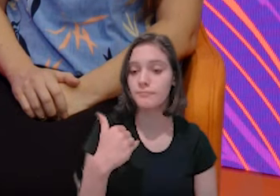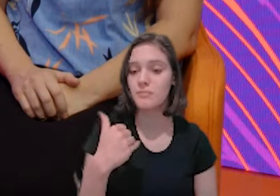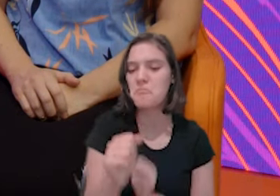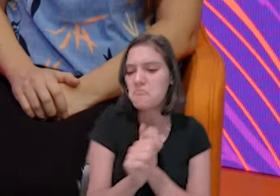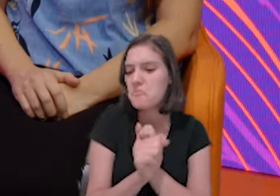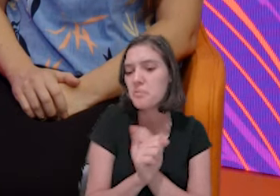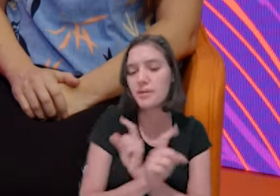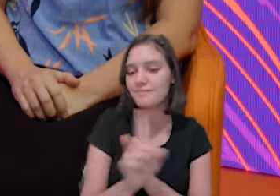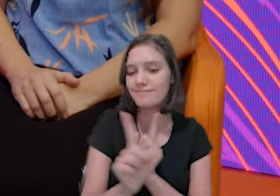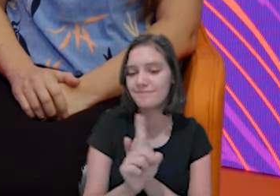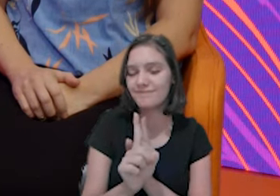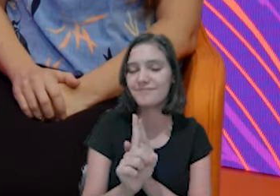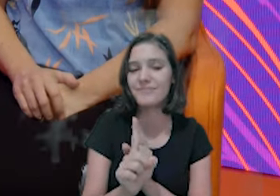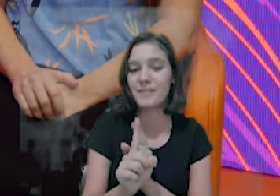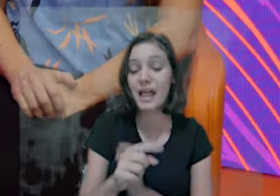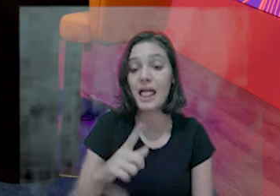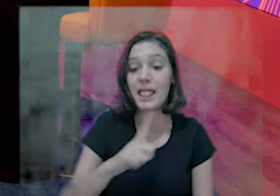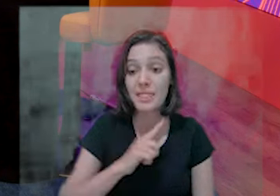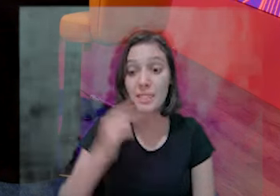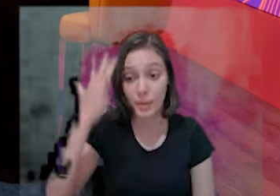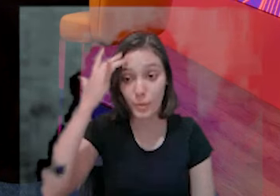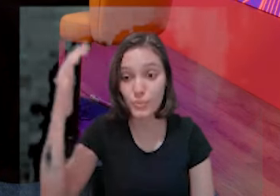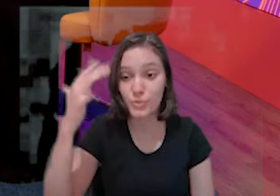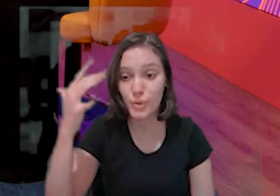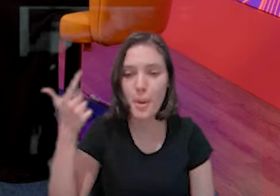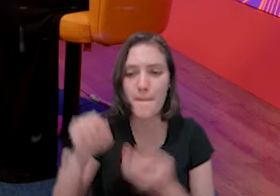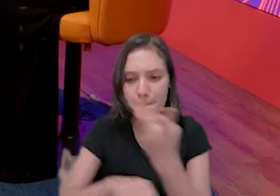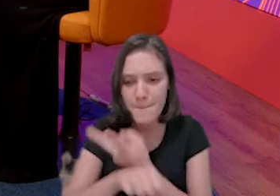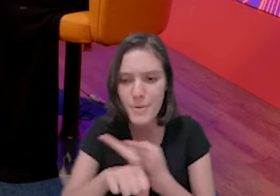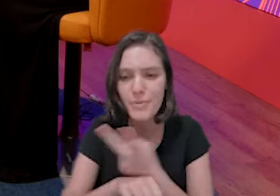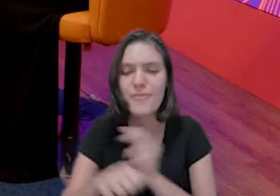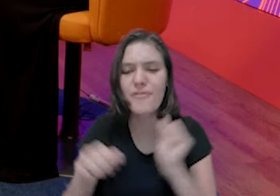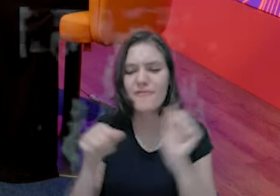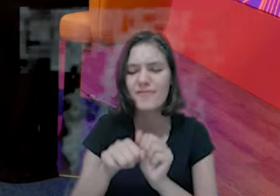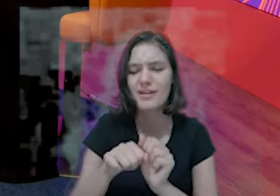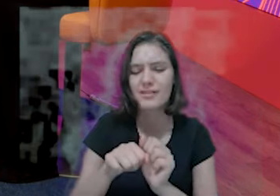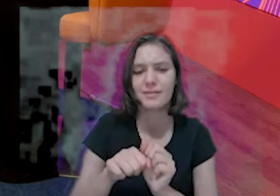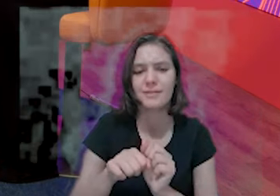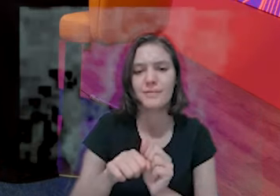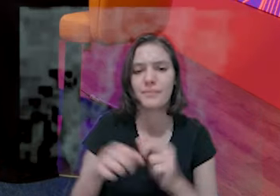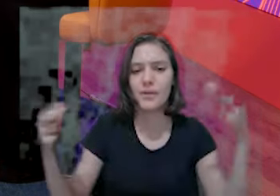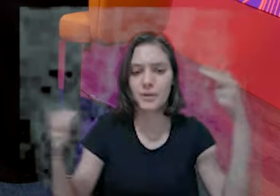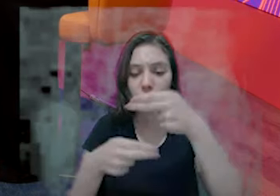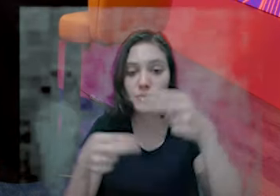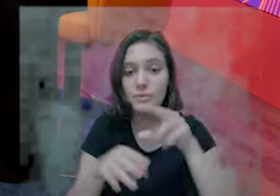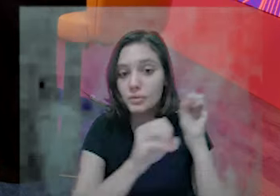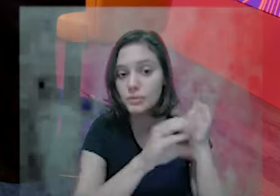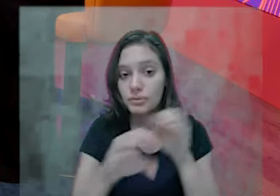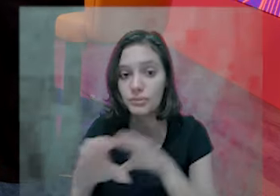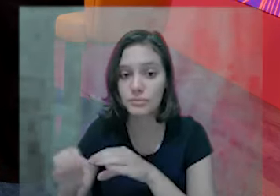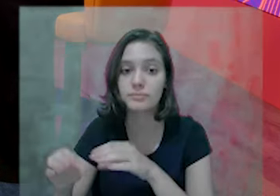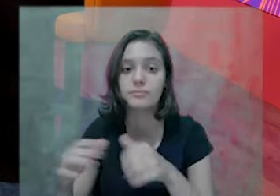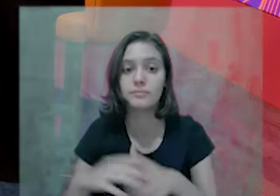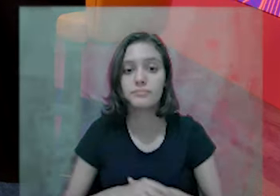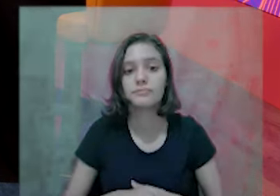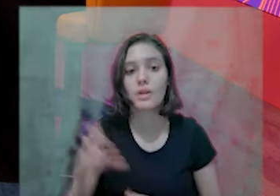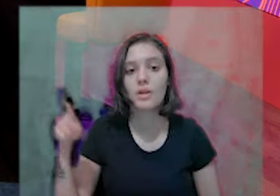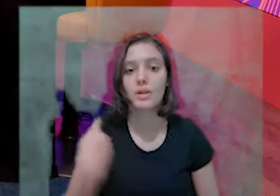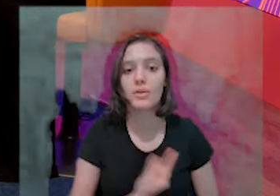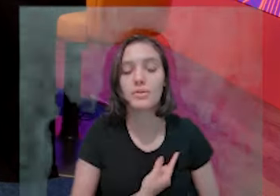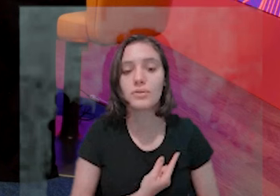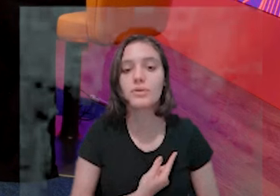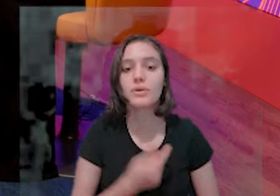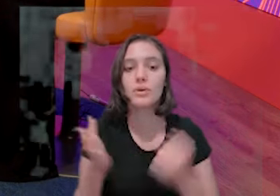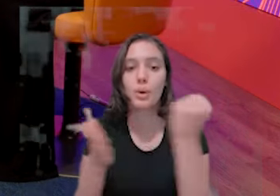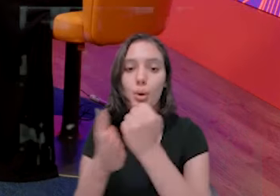Tenha um SEBRAE que te capacita muito. Gente, nós já vamos contratar a Janete para trabalhar com a gente. Janete já está contratada.